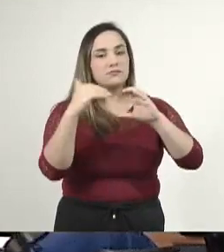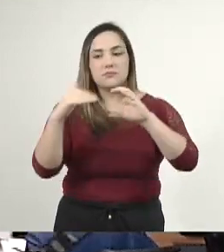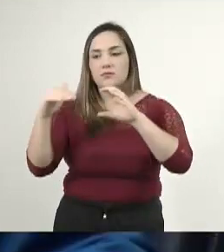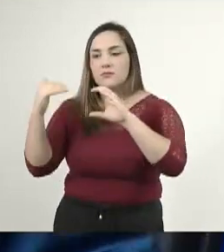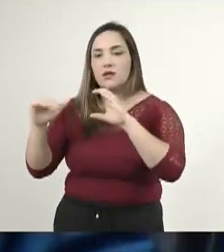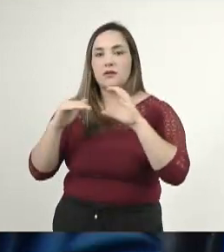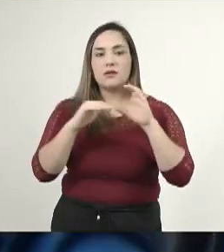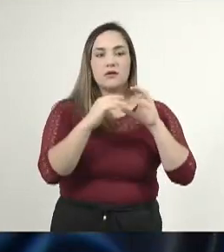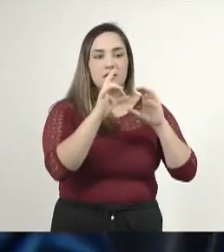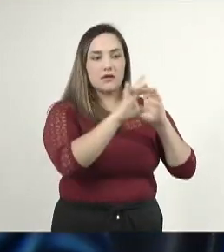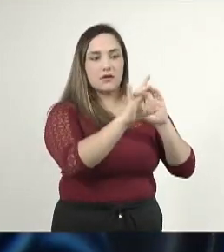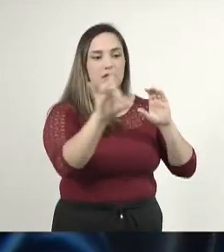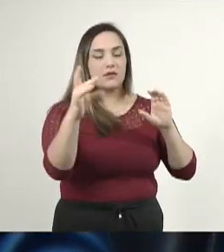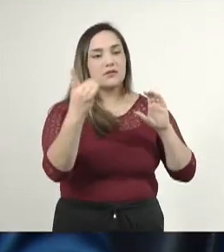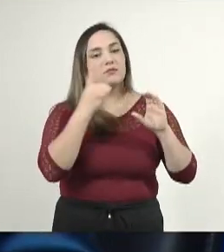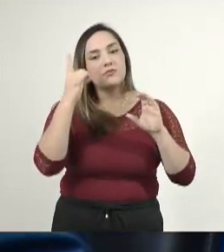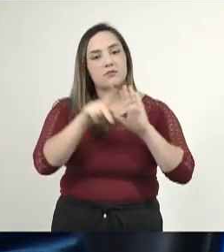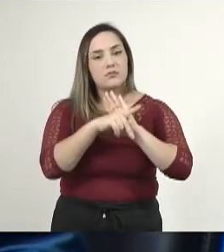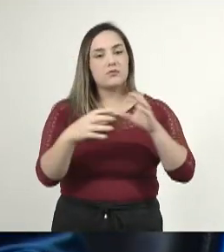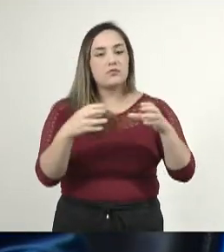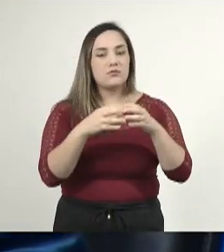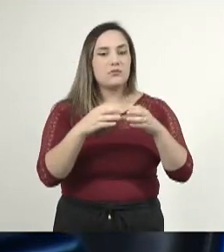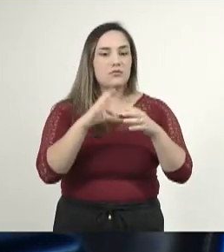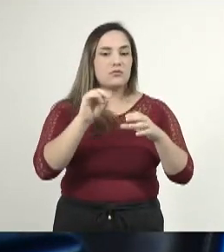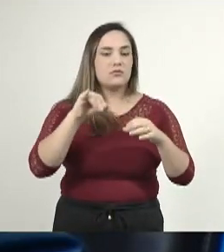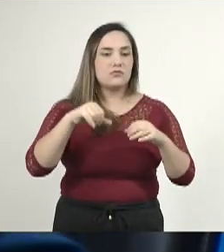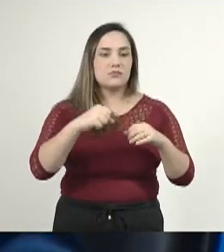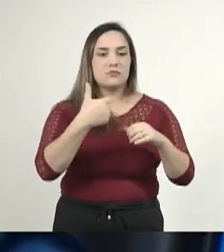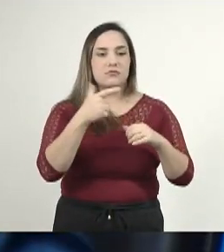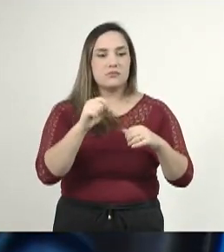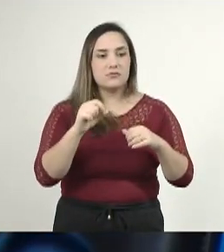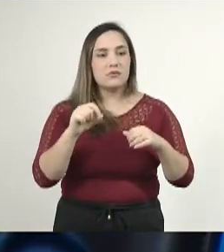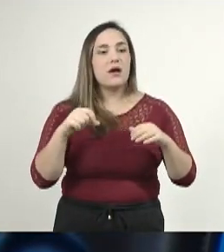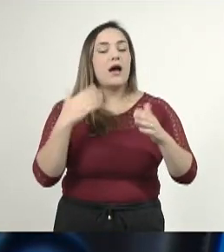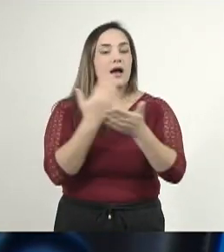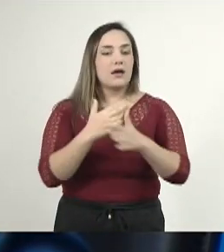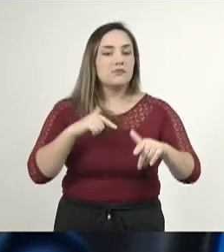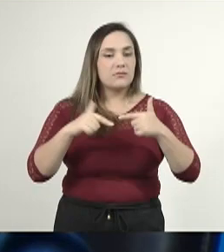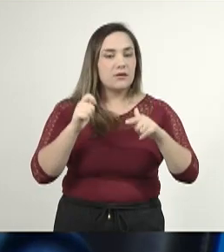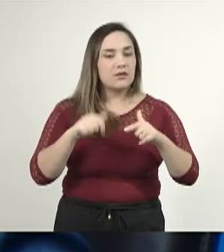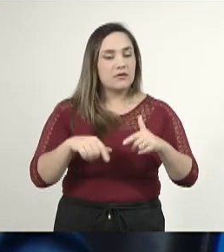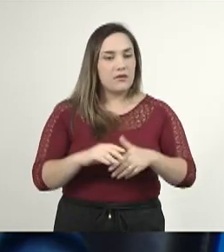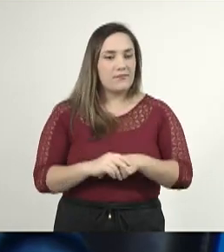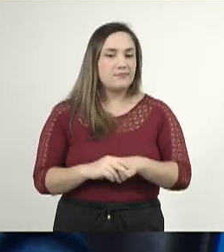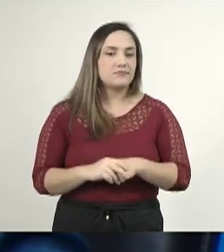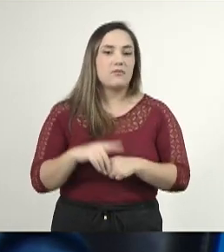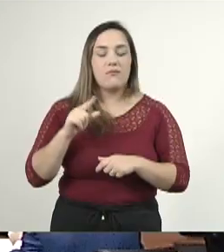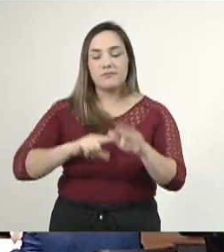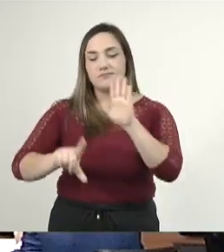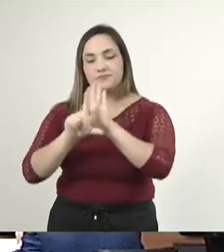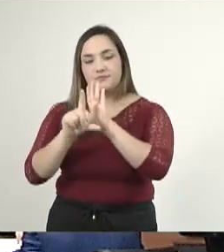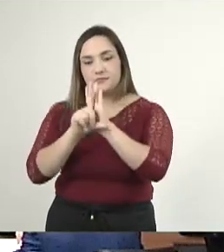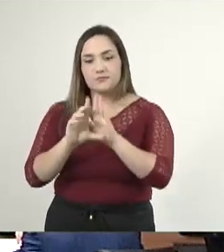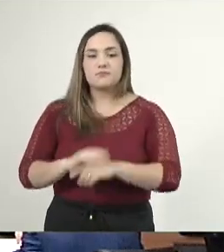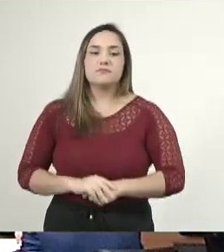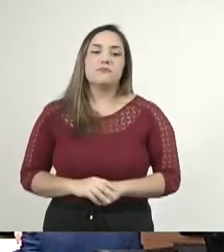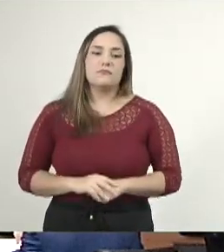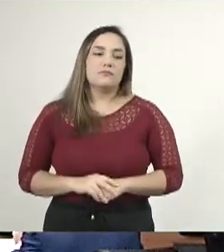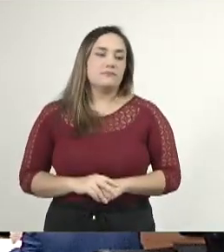e encerro também a nossa atividade. A lei que